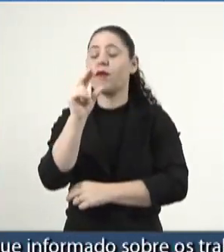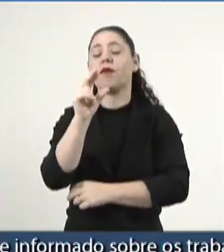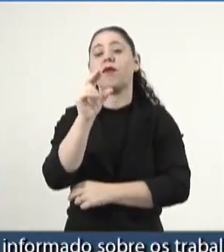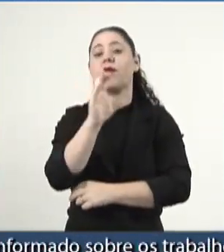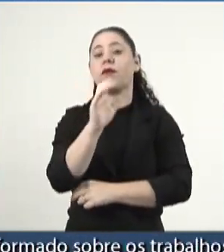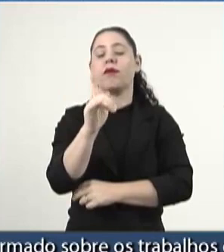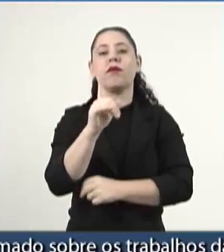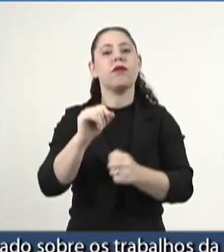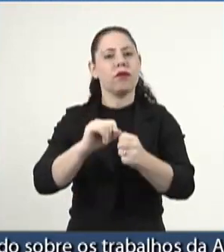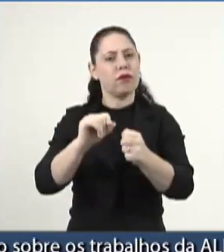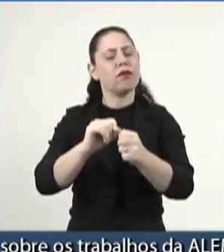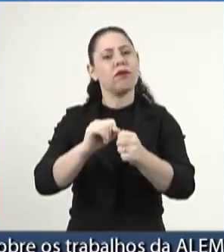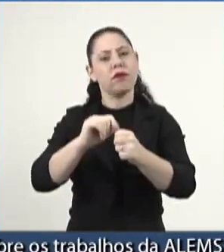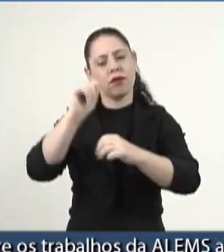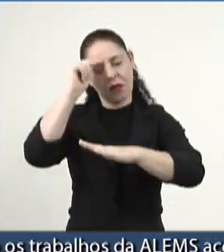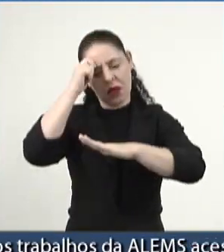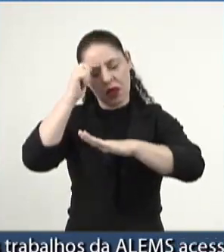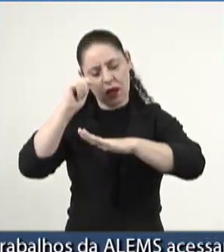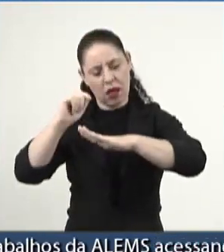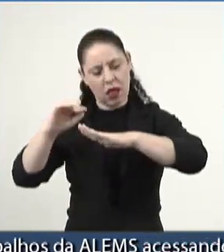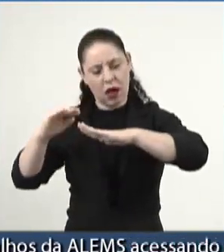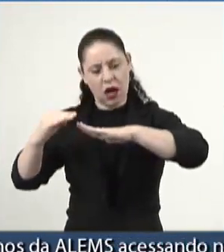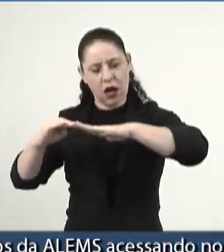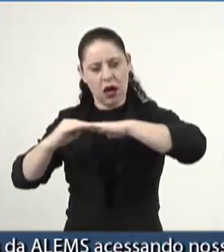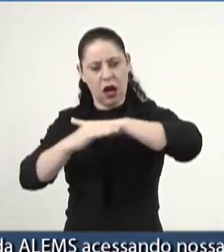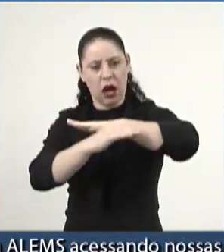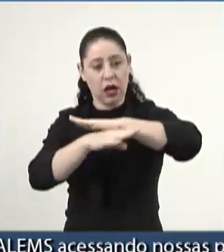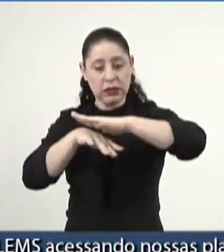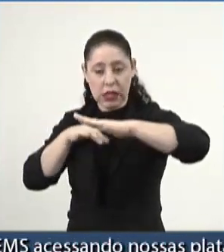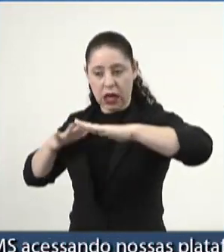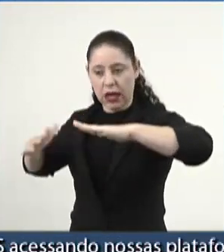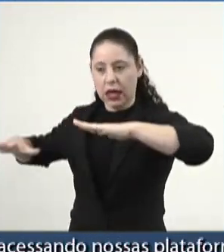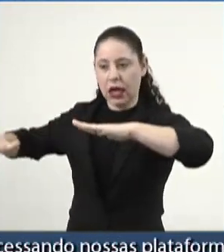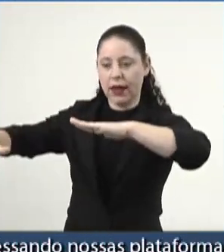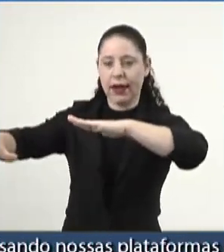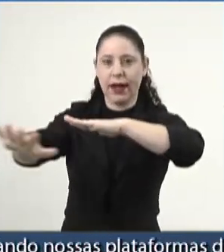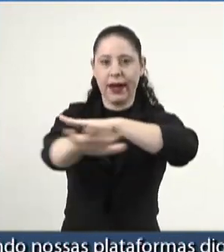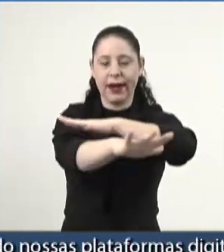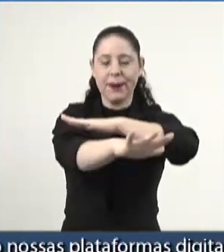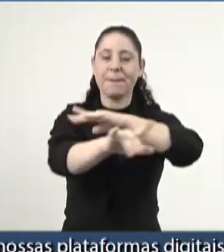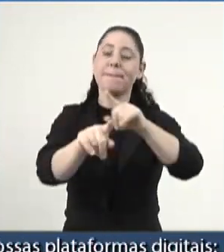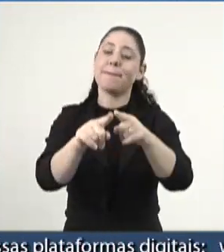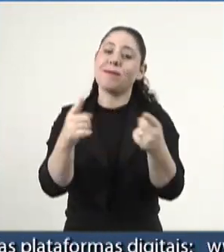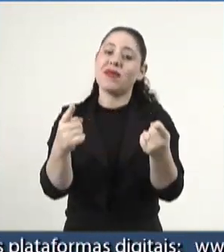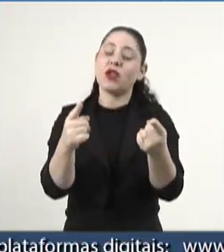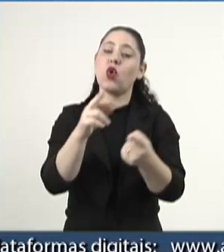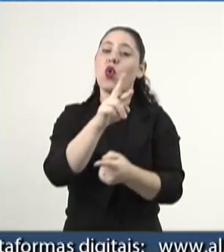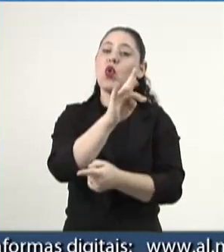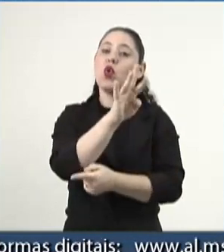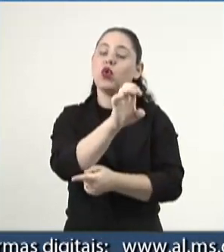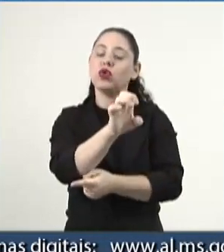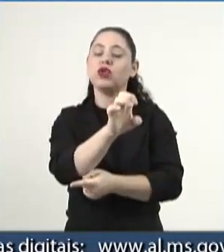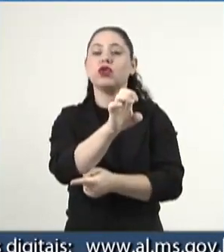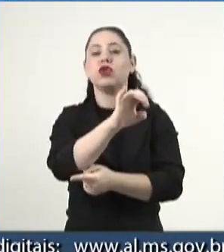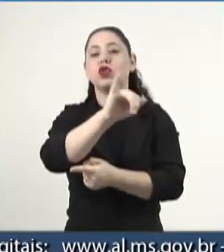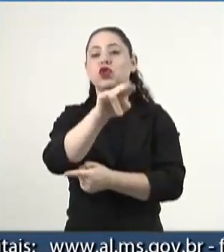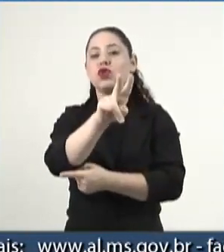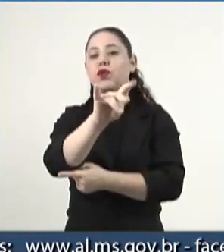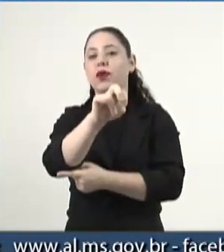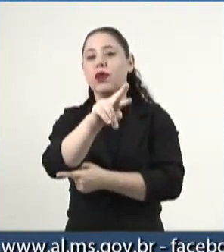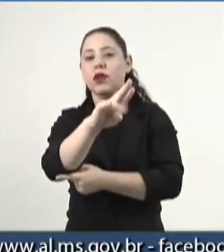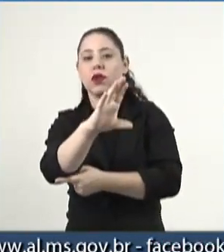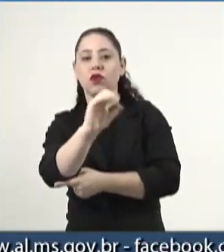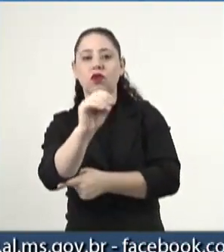realizou o patrulhamento e cascalhamento nas vias do entorno das ruas Steiner, Gali, Rote Felício e Jovenício Silvério,